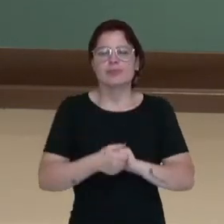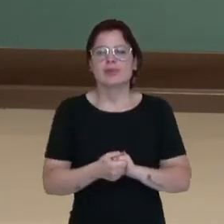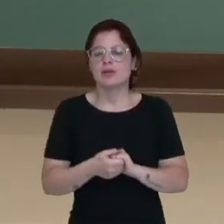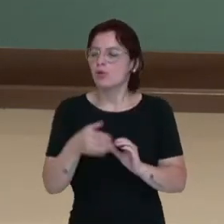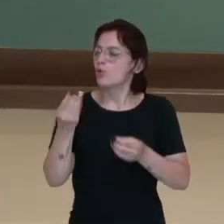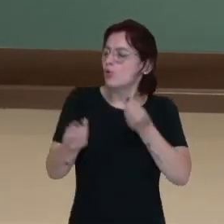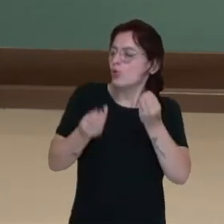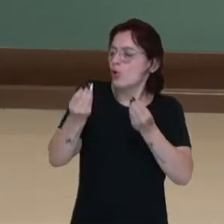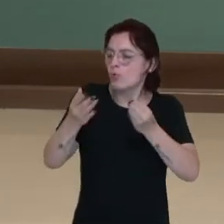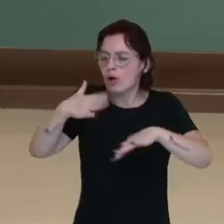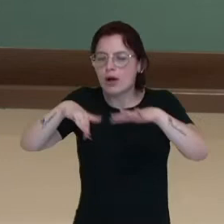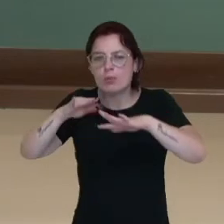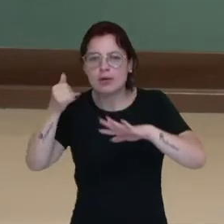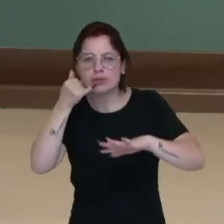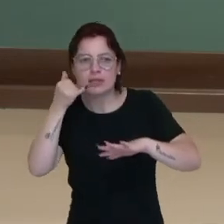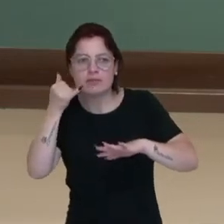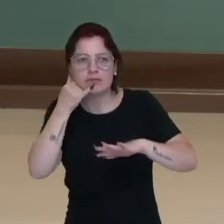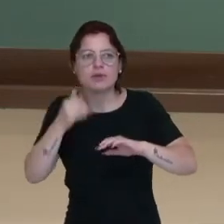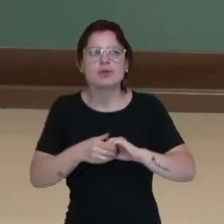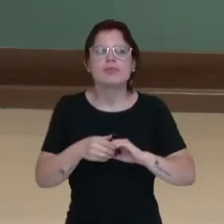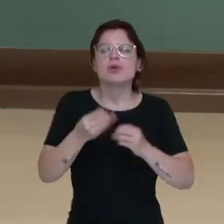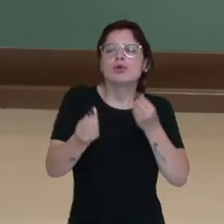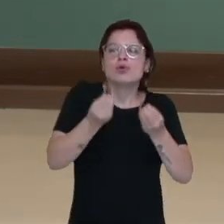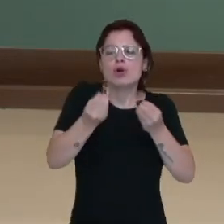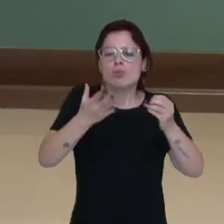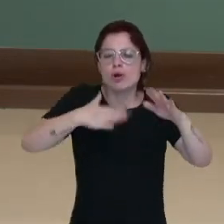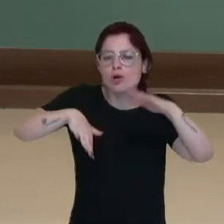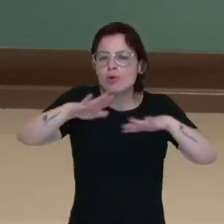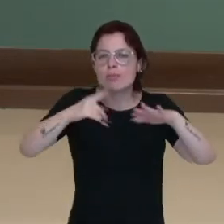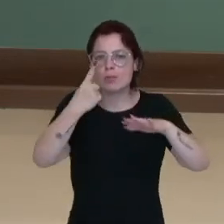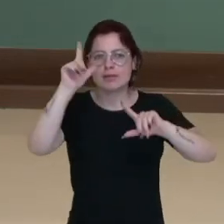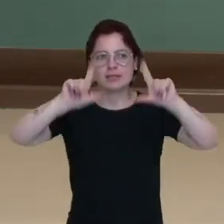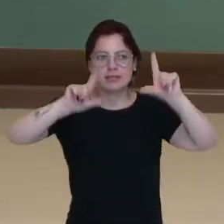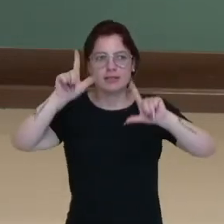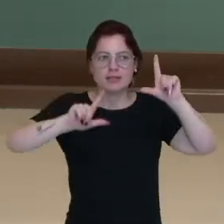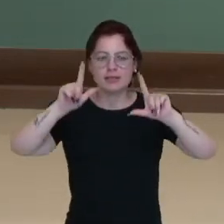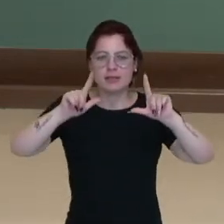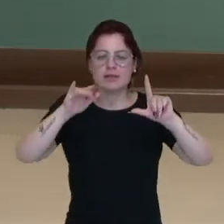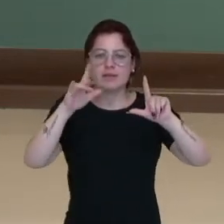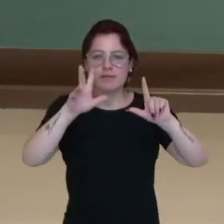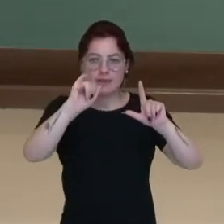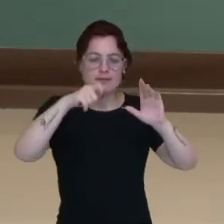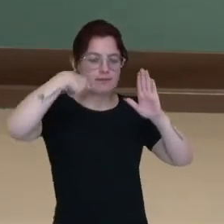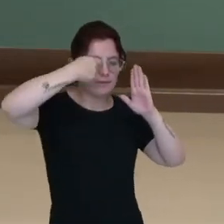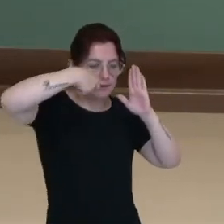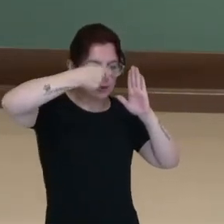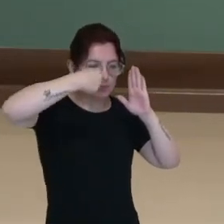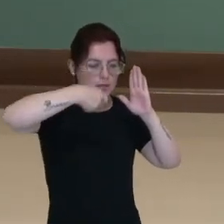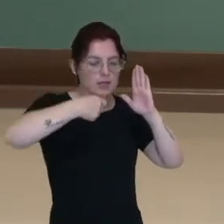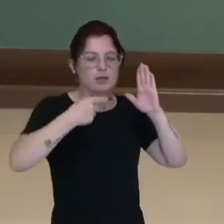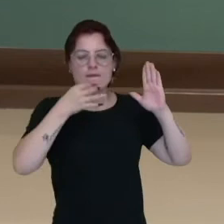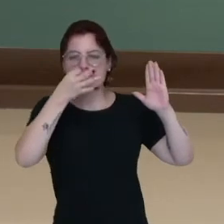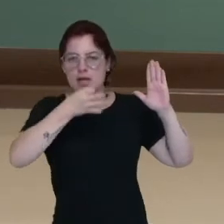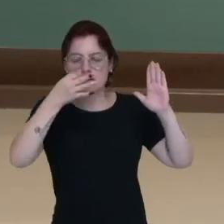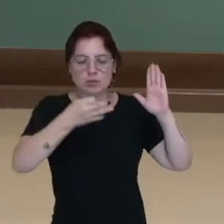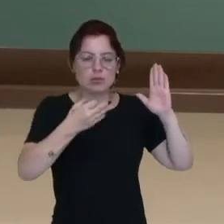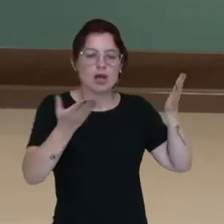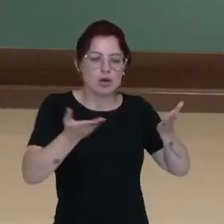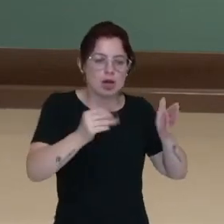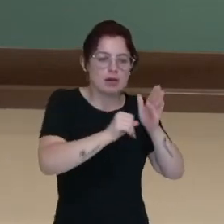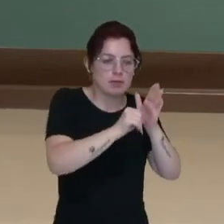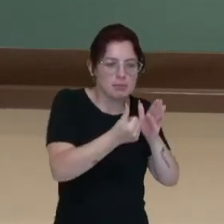celular, um tutorial para consertar uma TV. Ele vai no passo a passo filmando e mostrando e narrando como aquilo é feito.